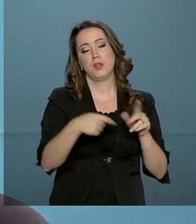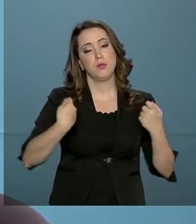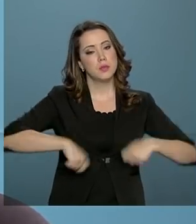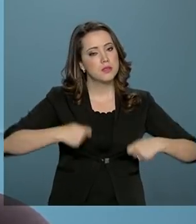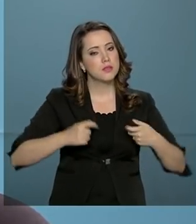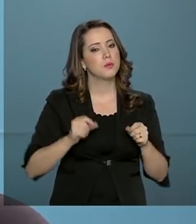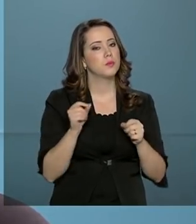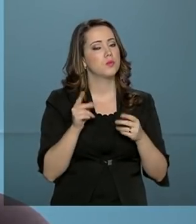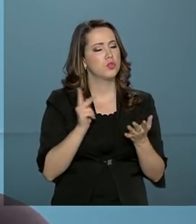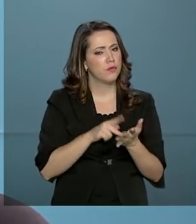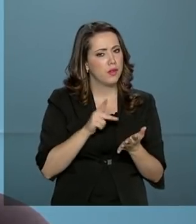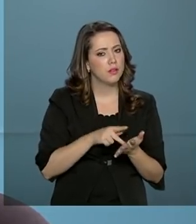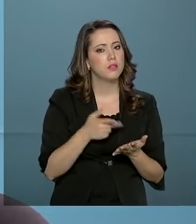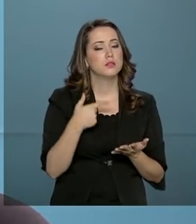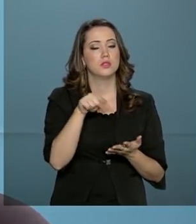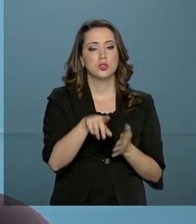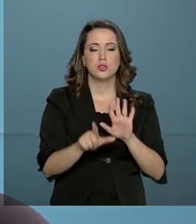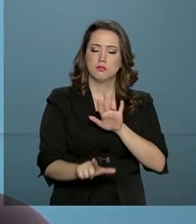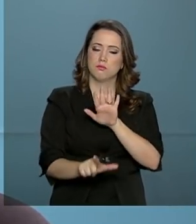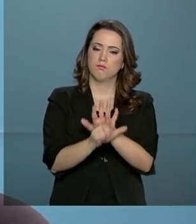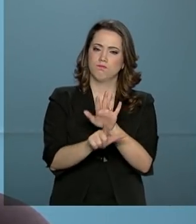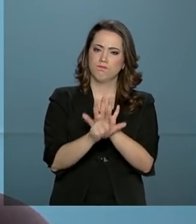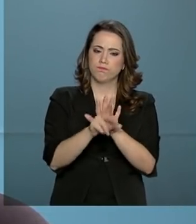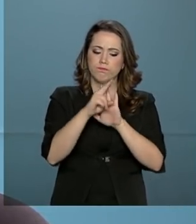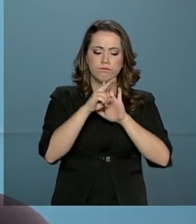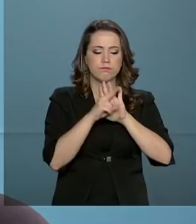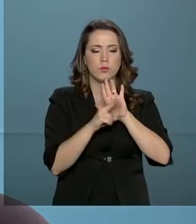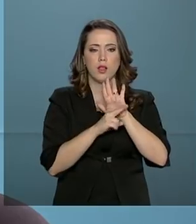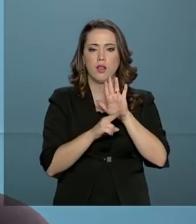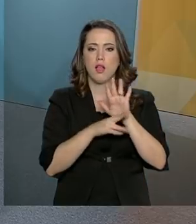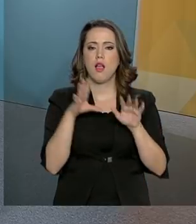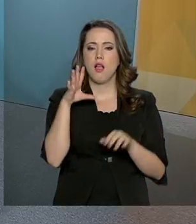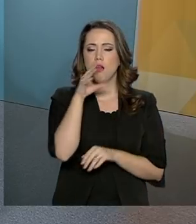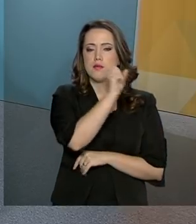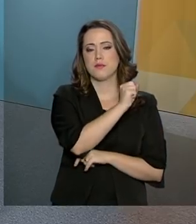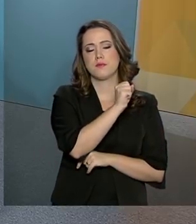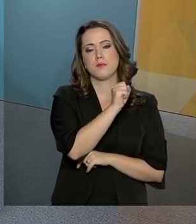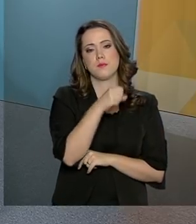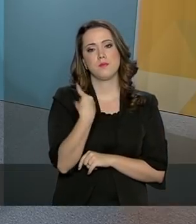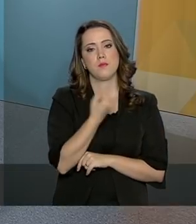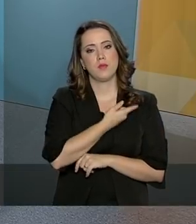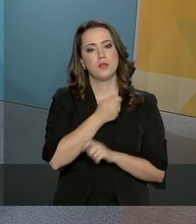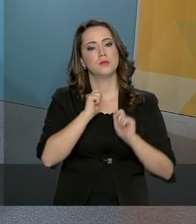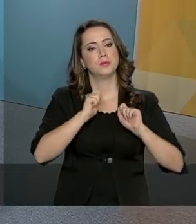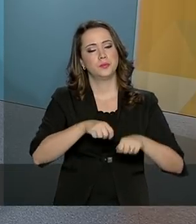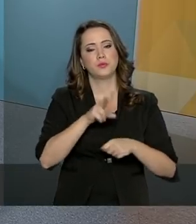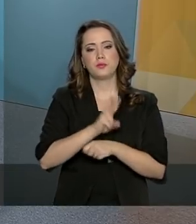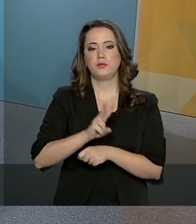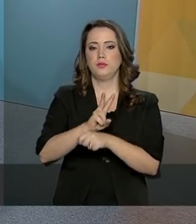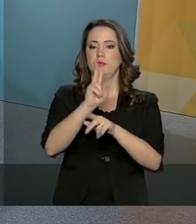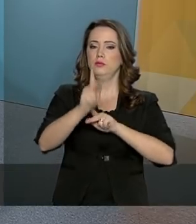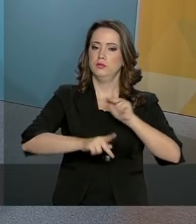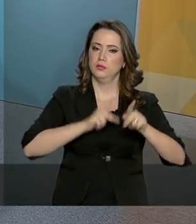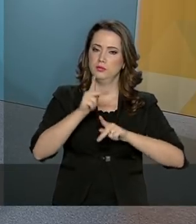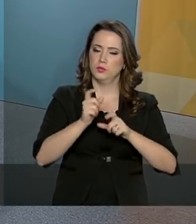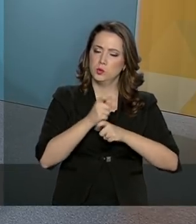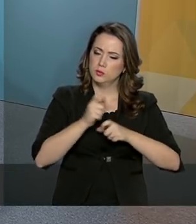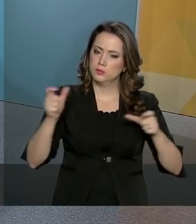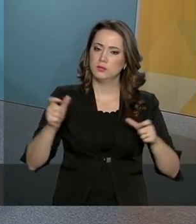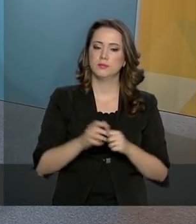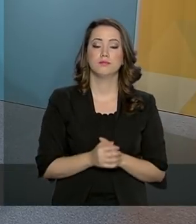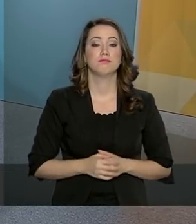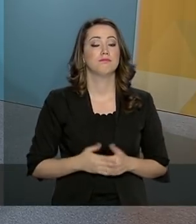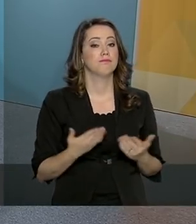fato, que essa lei esteja assim, regulamentada o mais breve possível para a gente estar aí protegendo essa população tão grande.